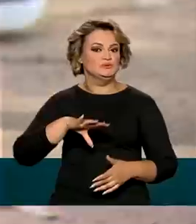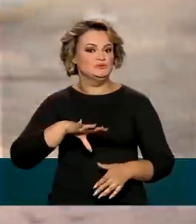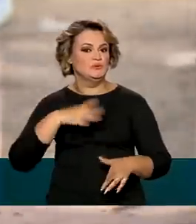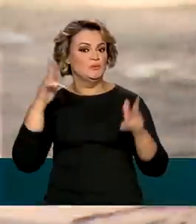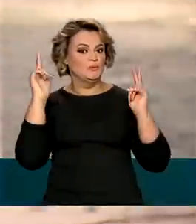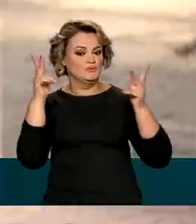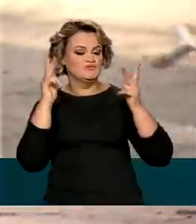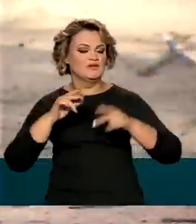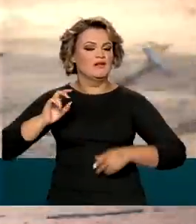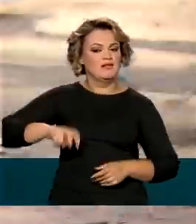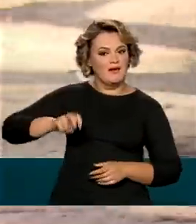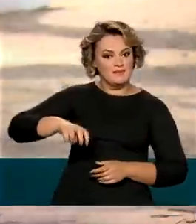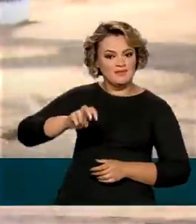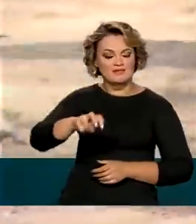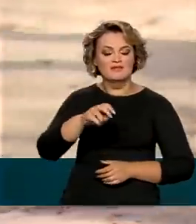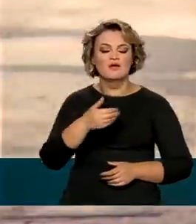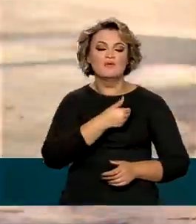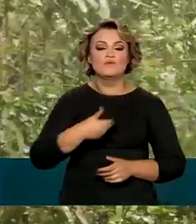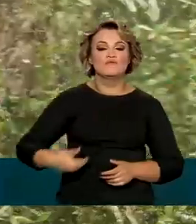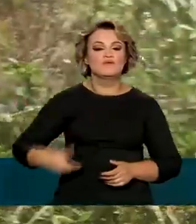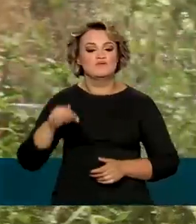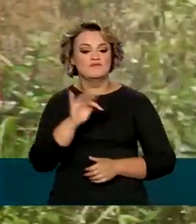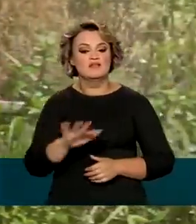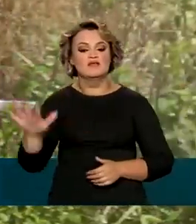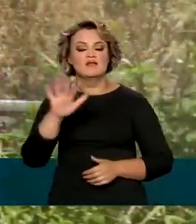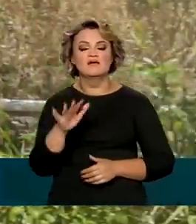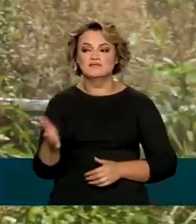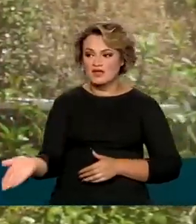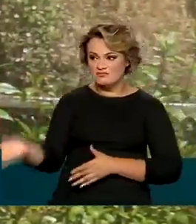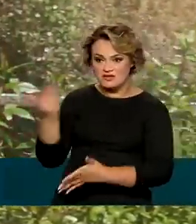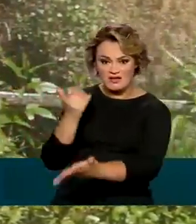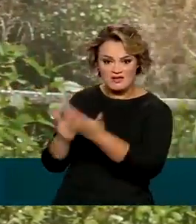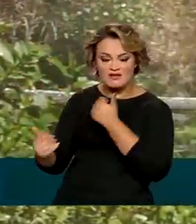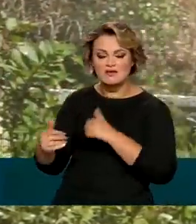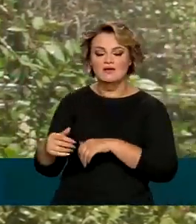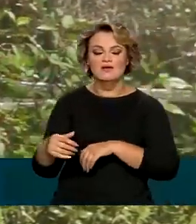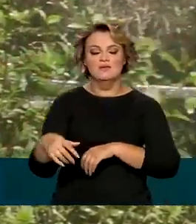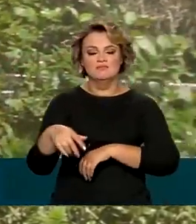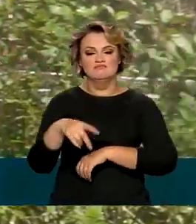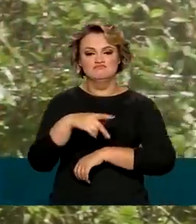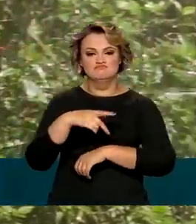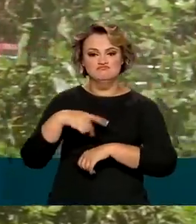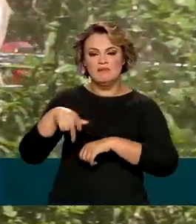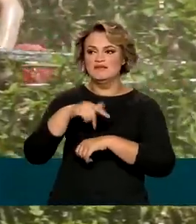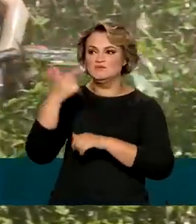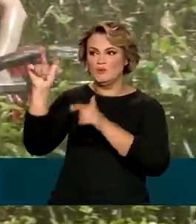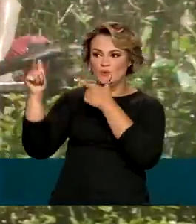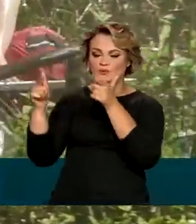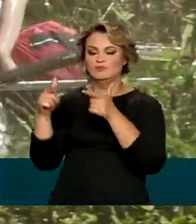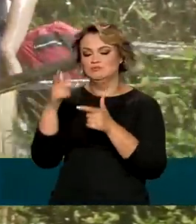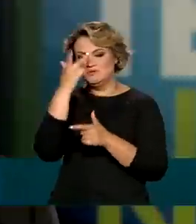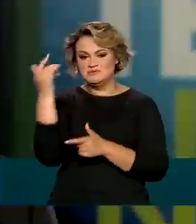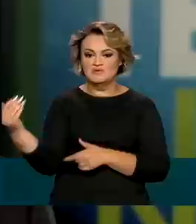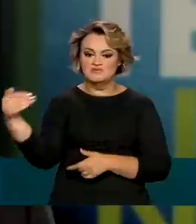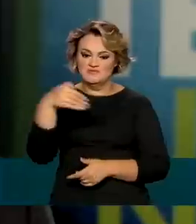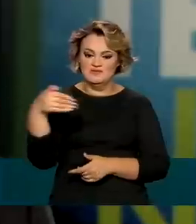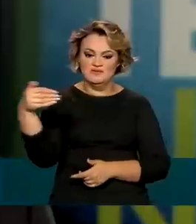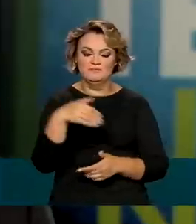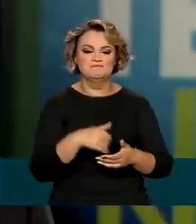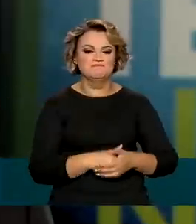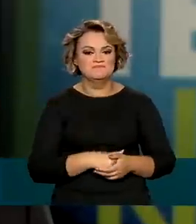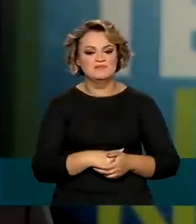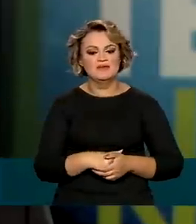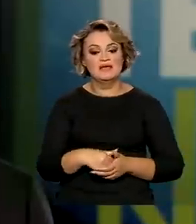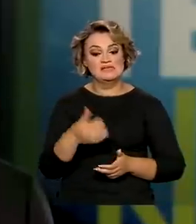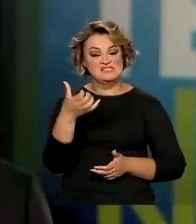e caminhadas, o governo federal quer atrair viajantes nacionais e estrangeiros no pós-pandemia. Em seis